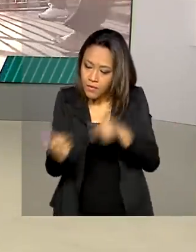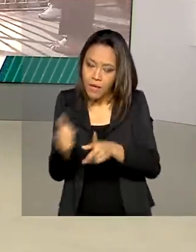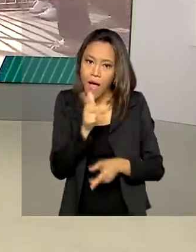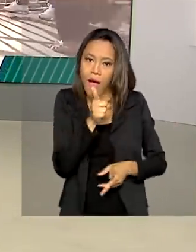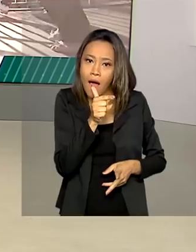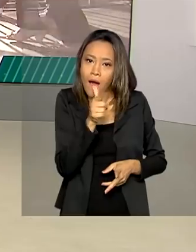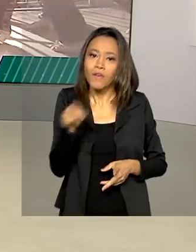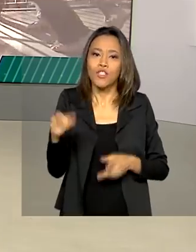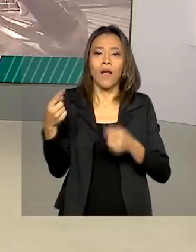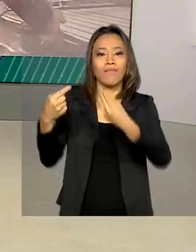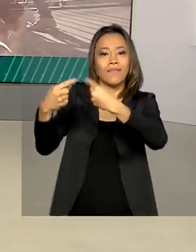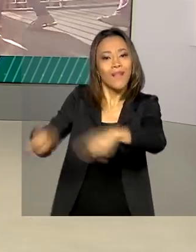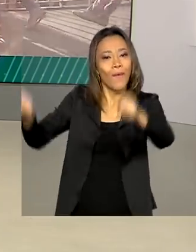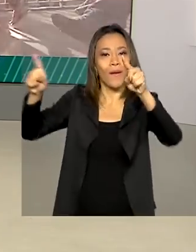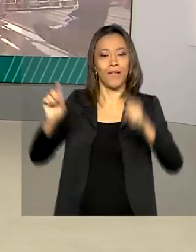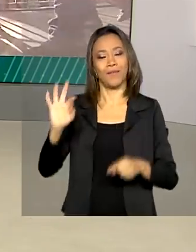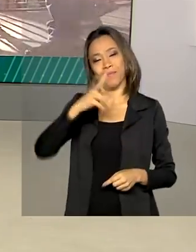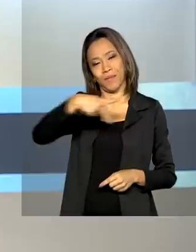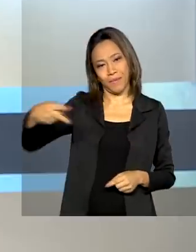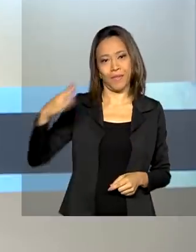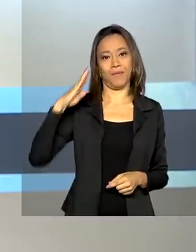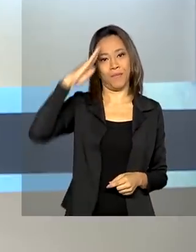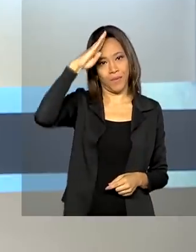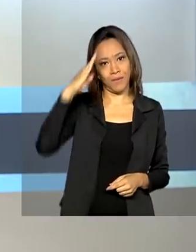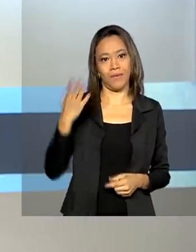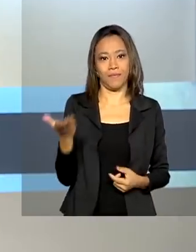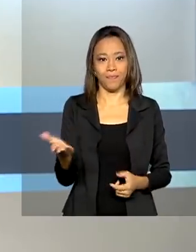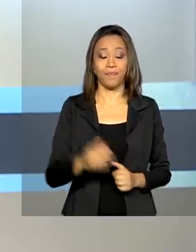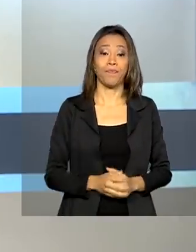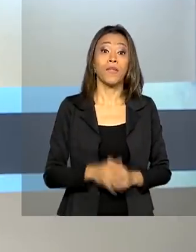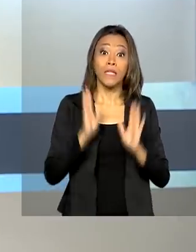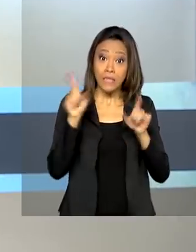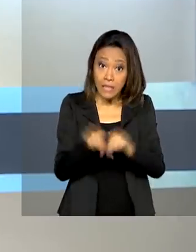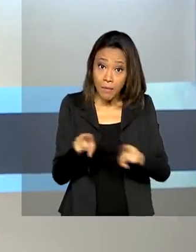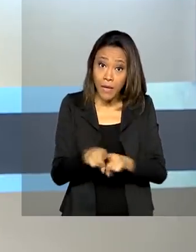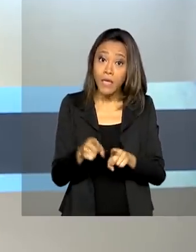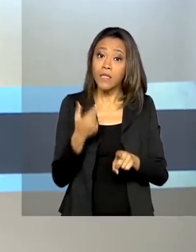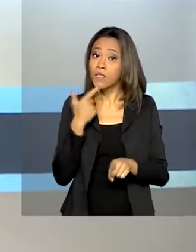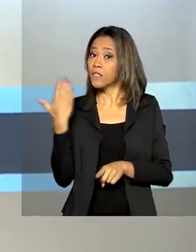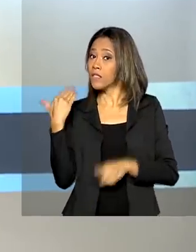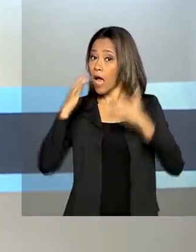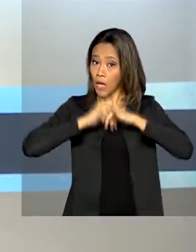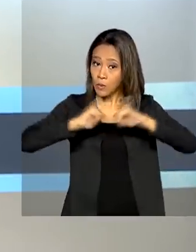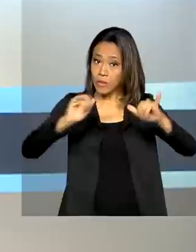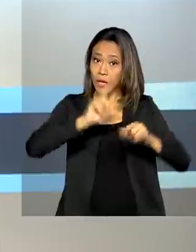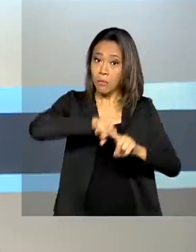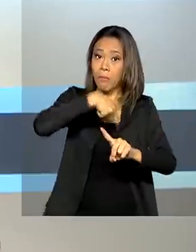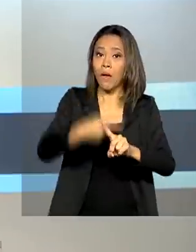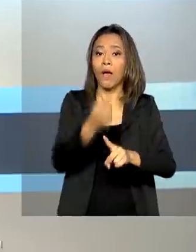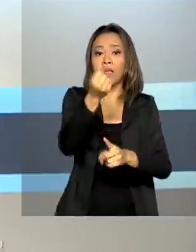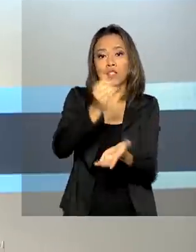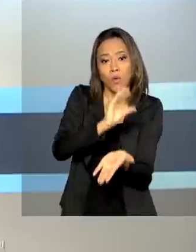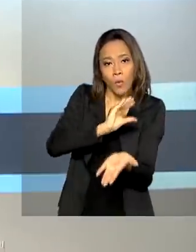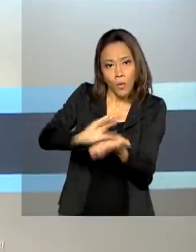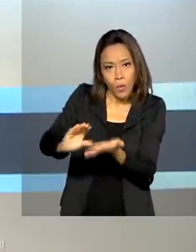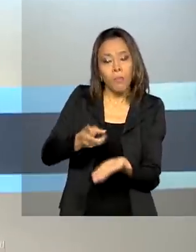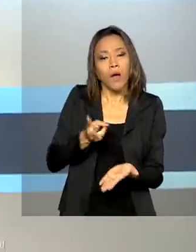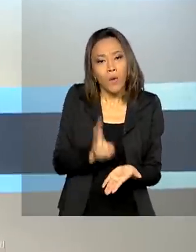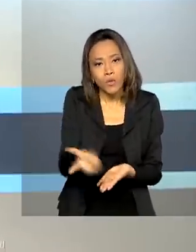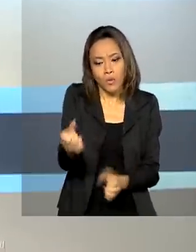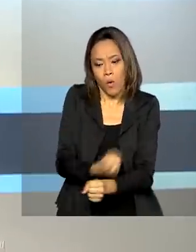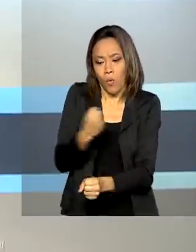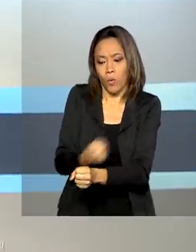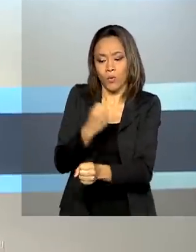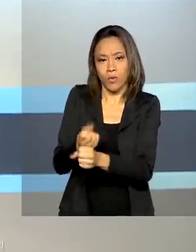foi inaugurado pelo presidente Jair Bolsonaro. Foi anunciada ainda a liberação de mais recursos para a continuidade das obras no